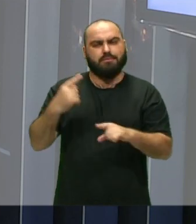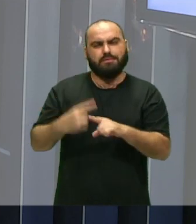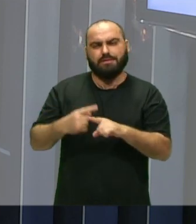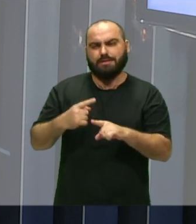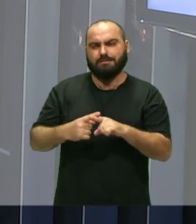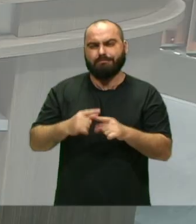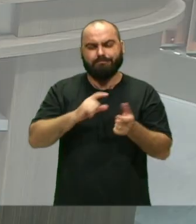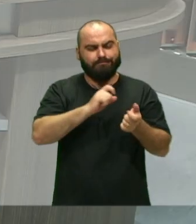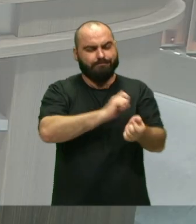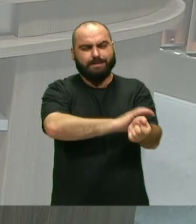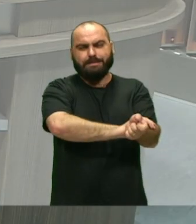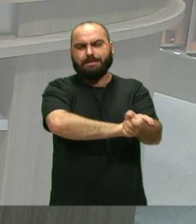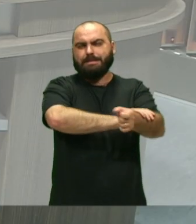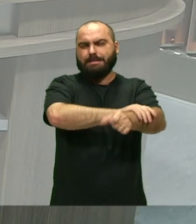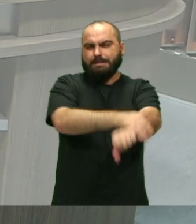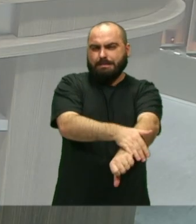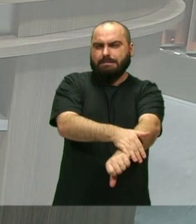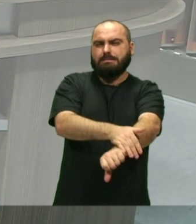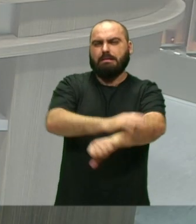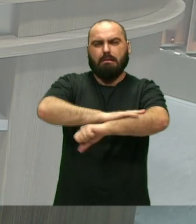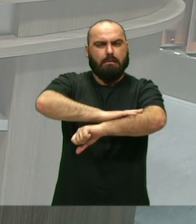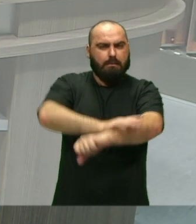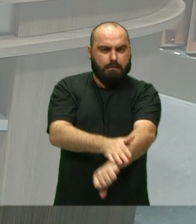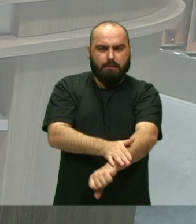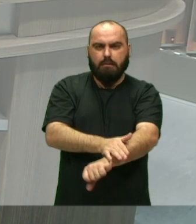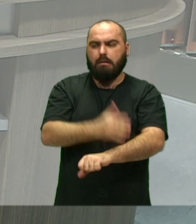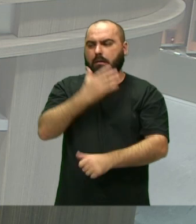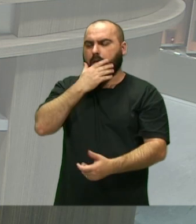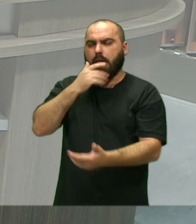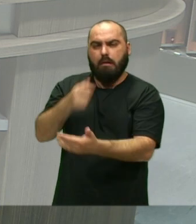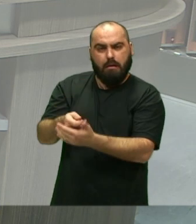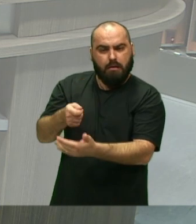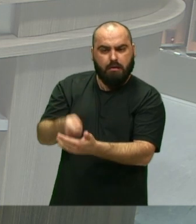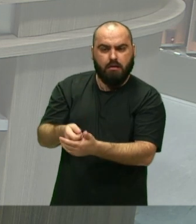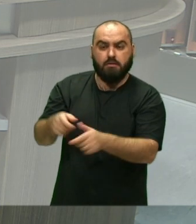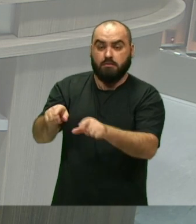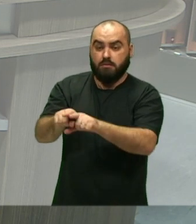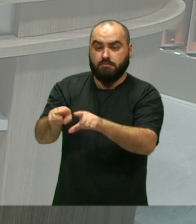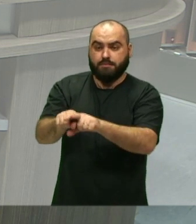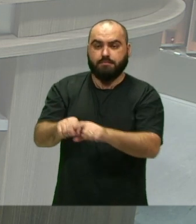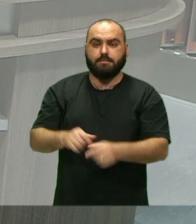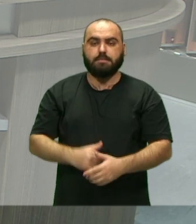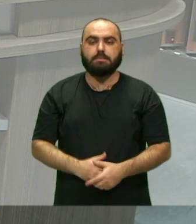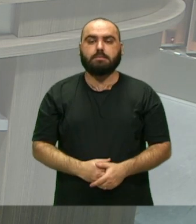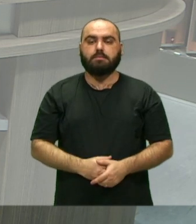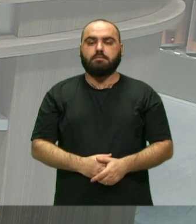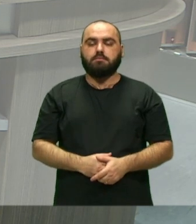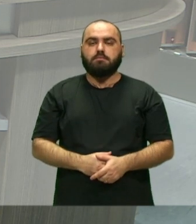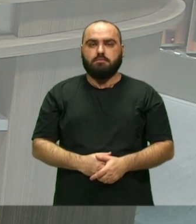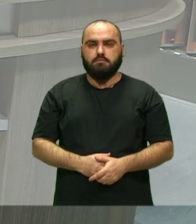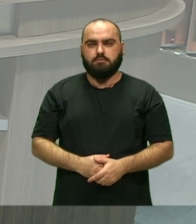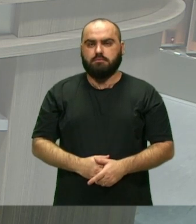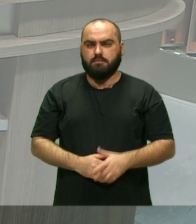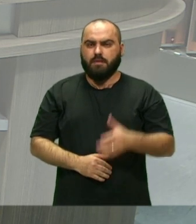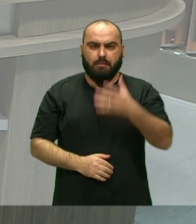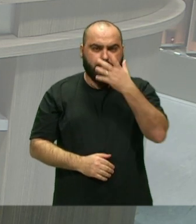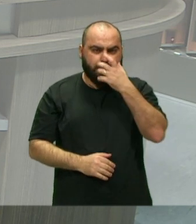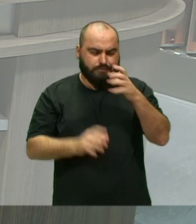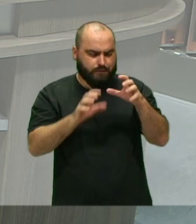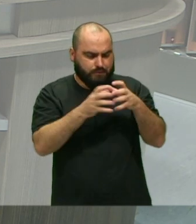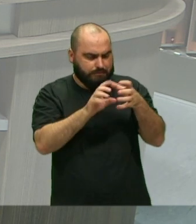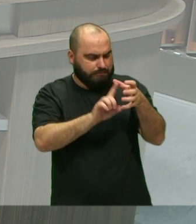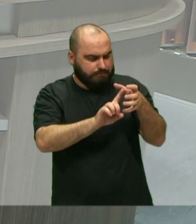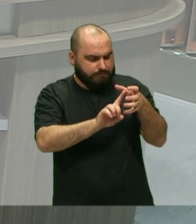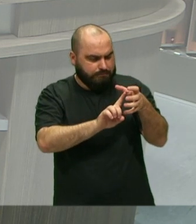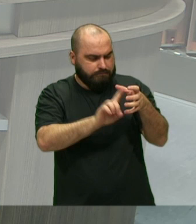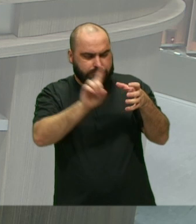racismo Tem muito machismo Também Então Essa exclusão Exclusão social Também está pensado